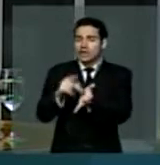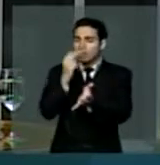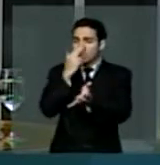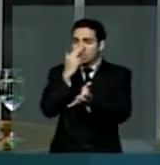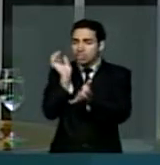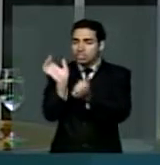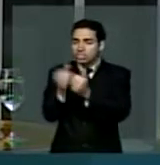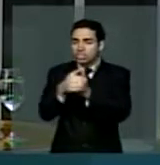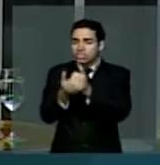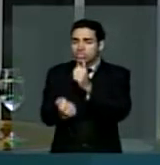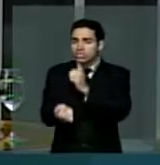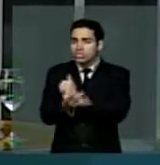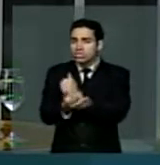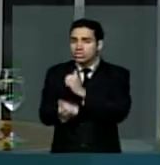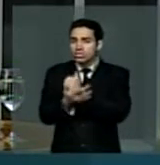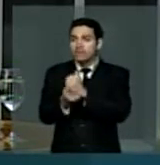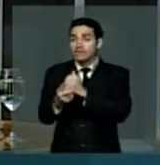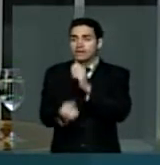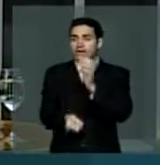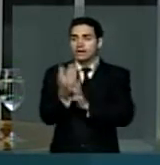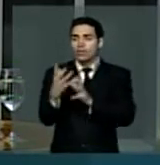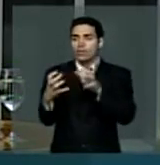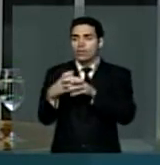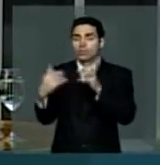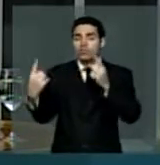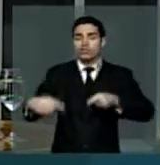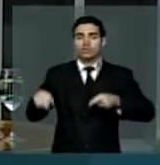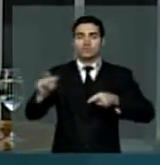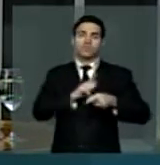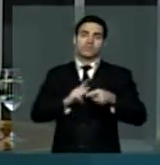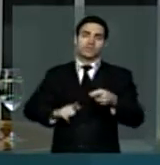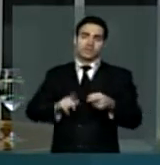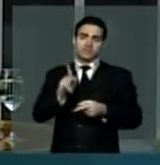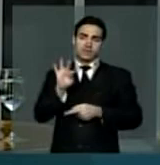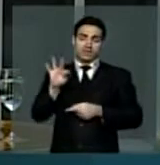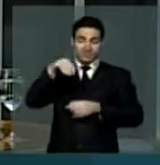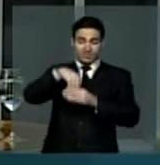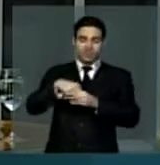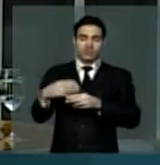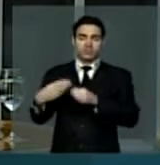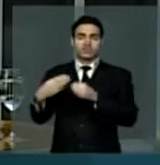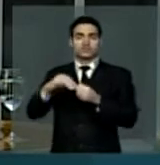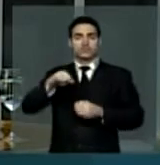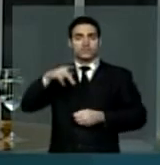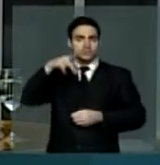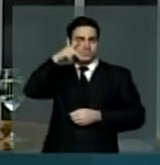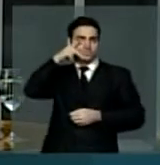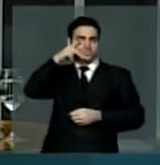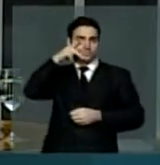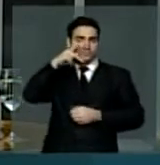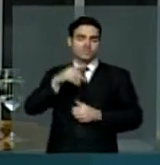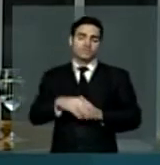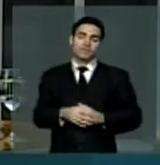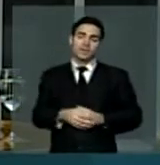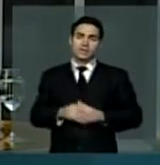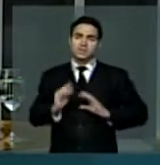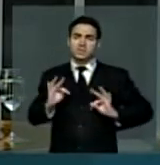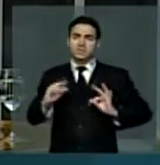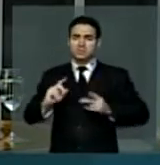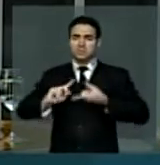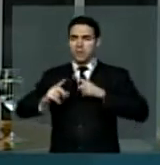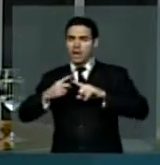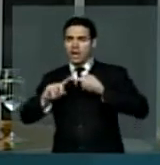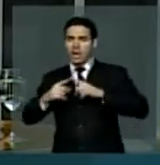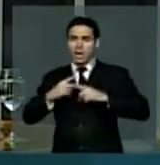de oposição ao governo da Paraíba no município de João Pessoa. Com todas as artimanhas e